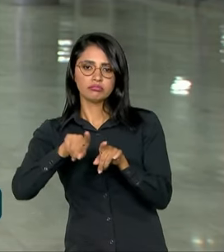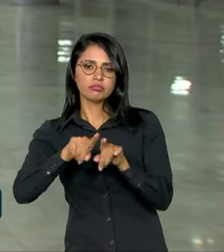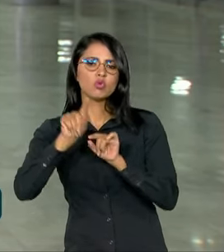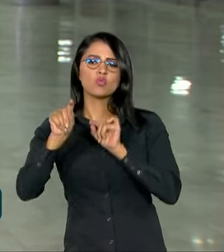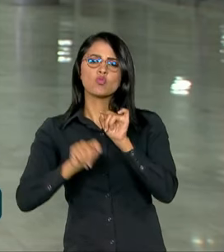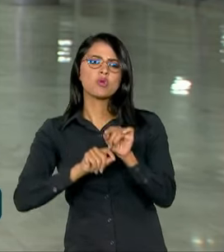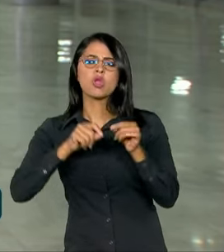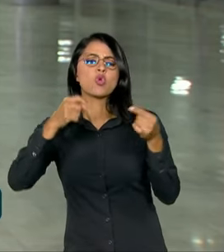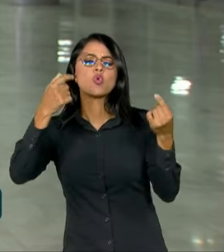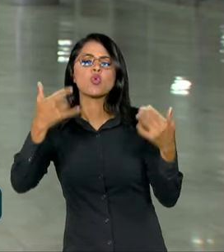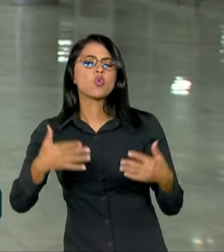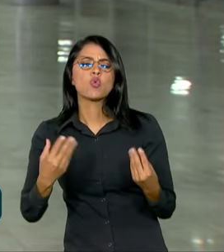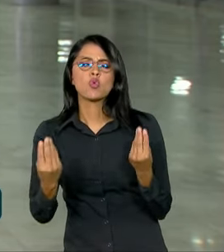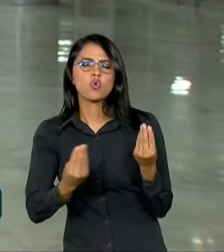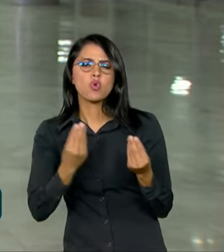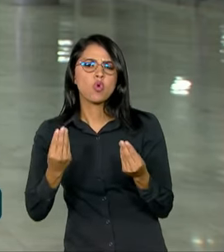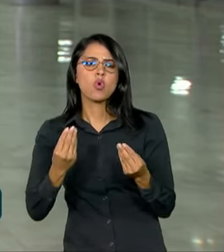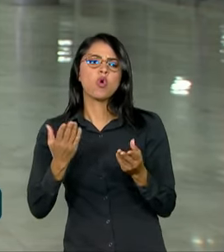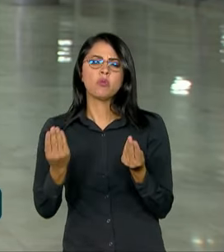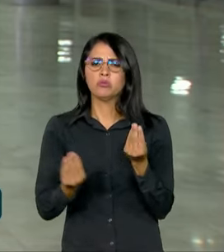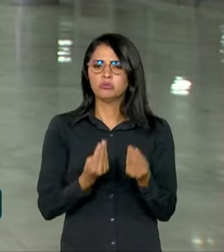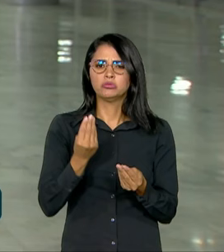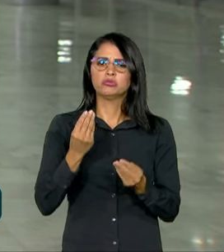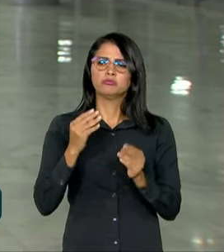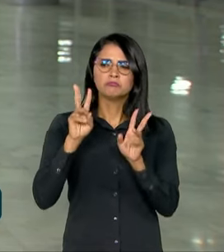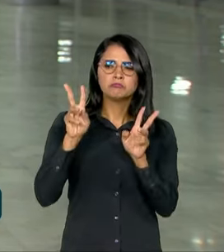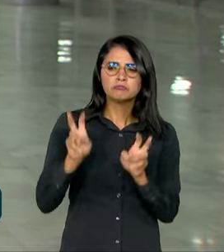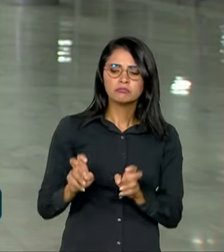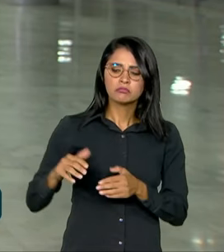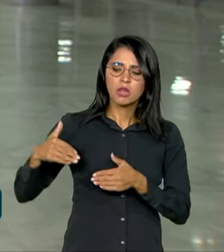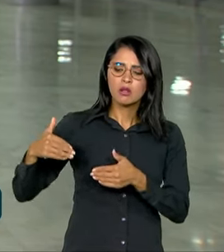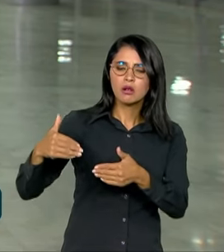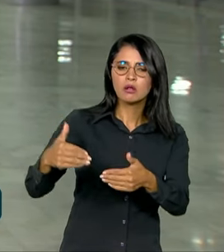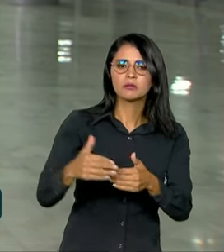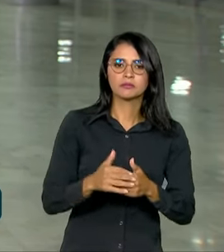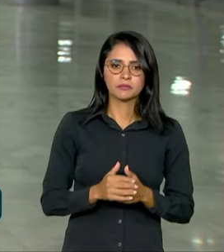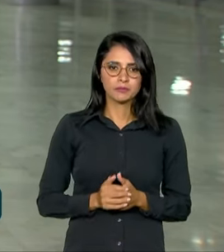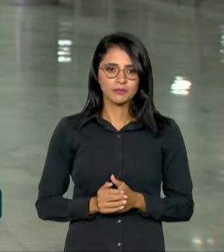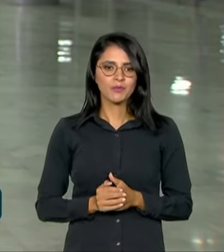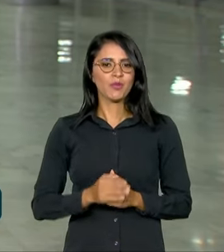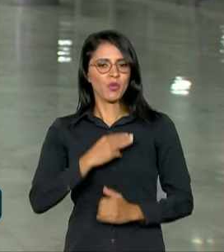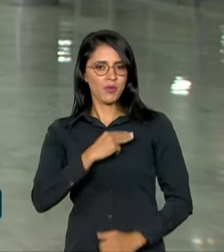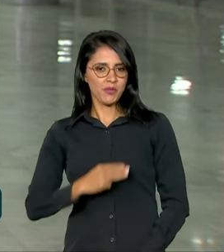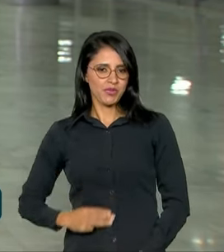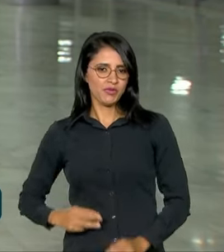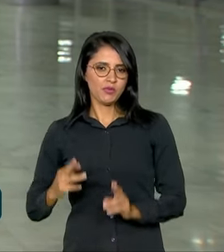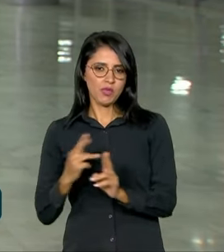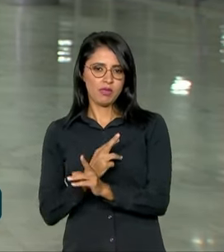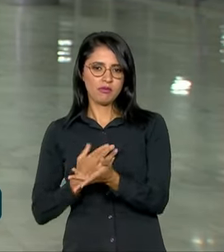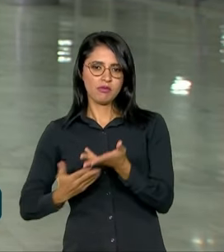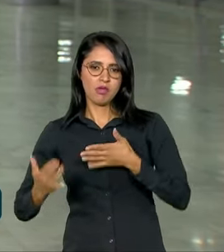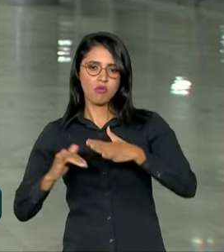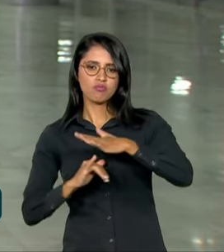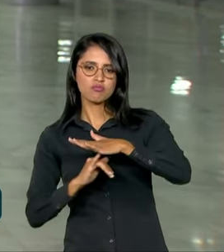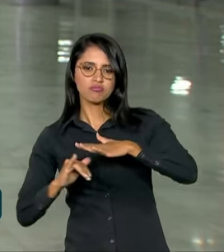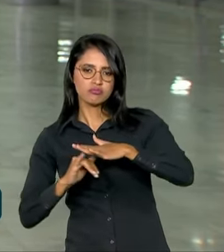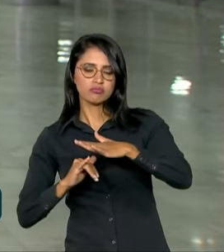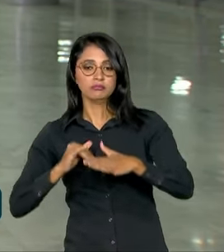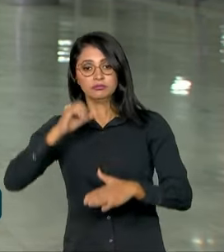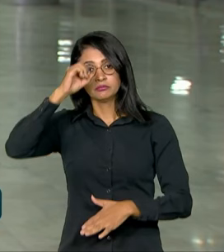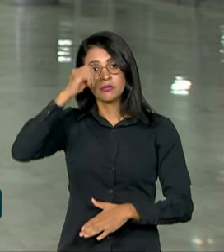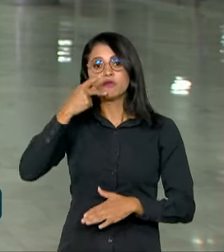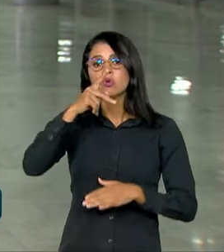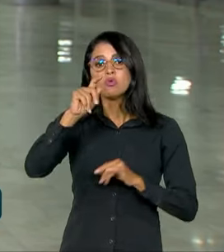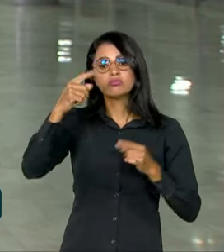serão as agendas para os próximos dias. Segundo o ministro das Relações Institucionais, Alexandre Padilha, o debate sobre a